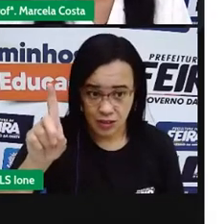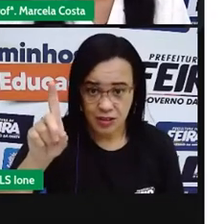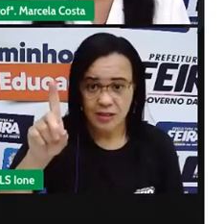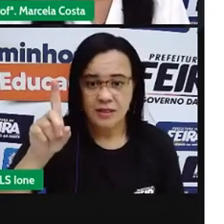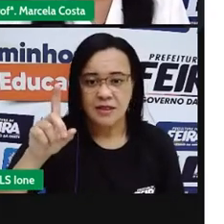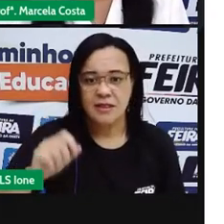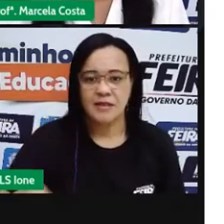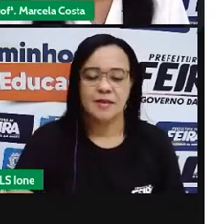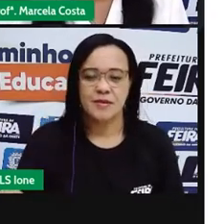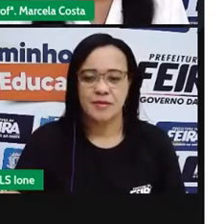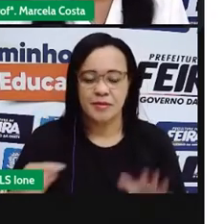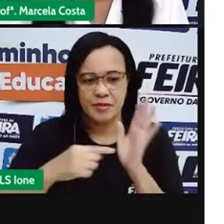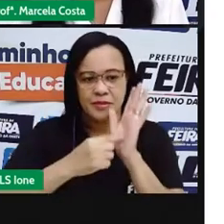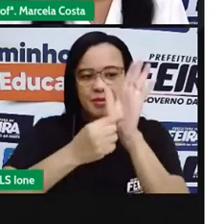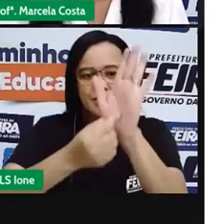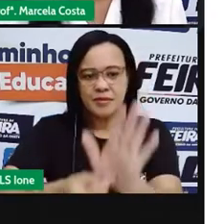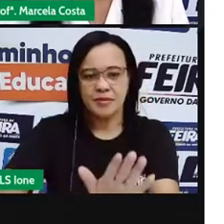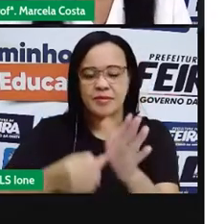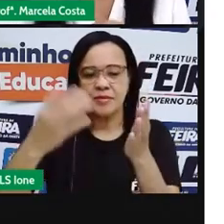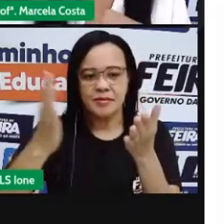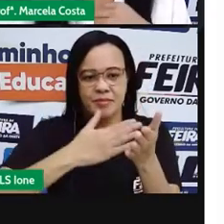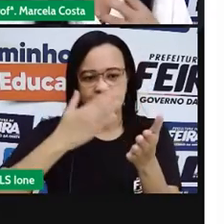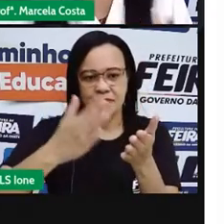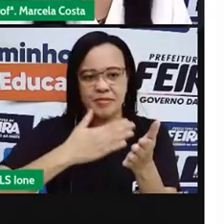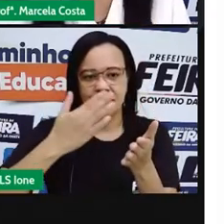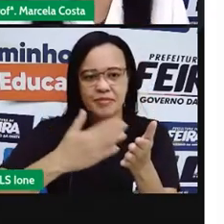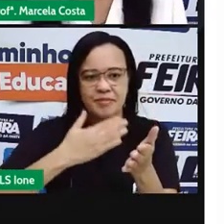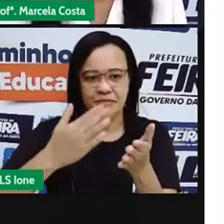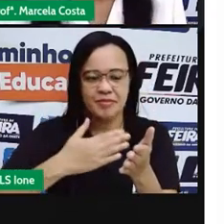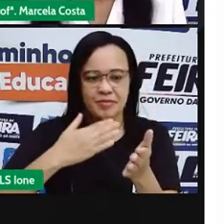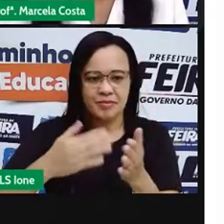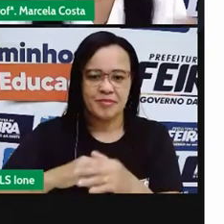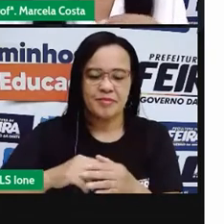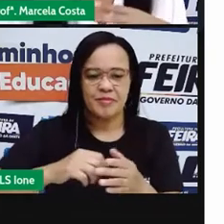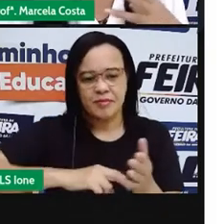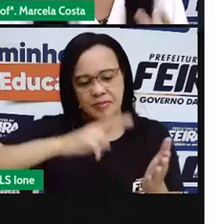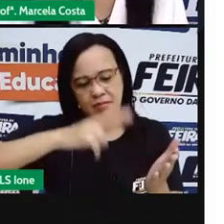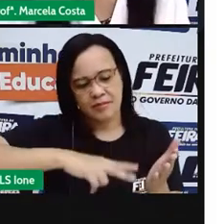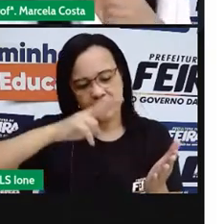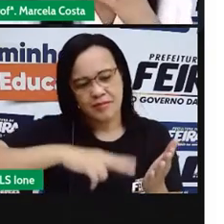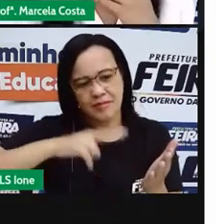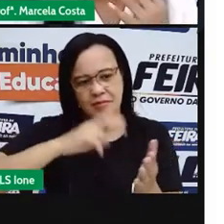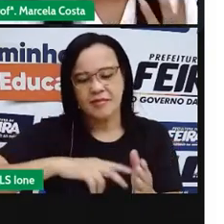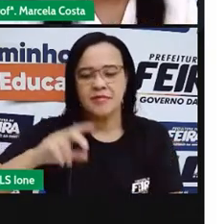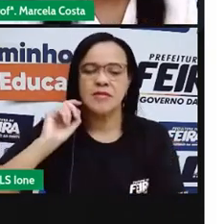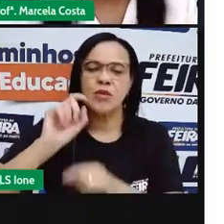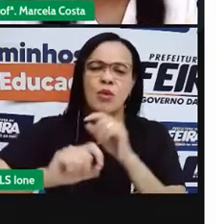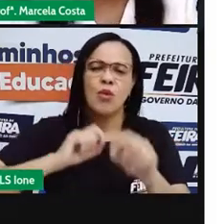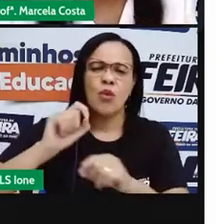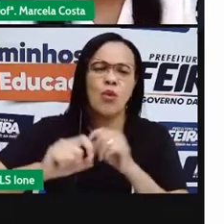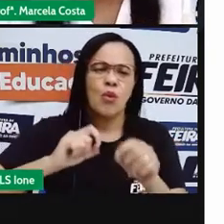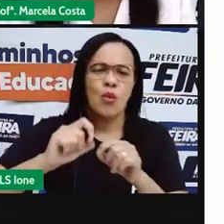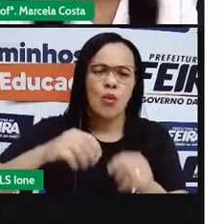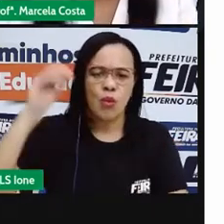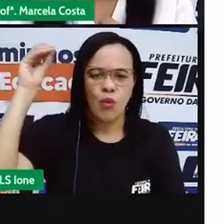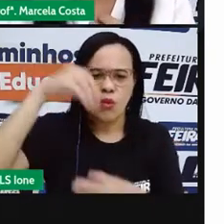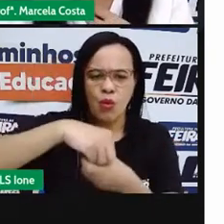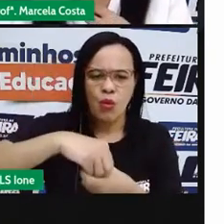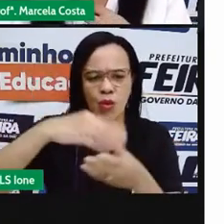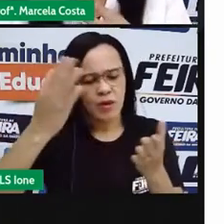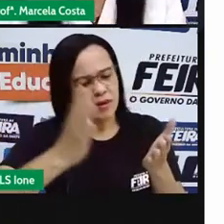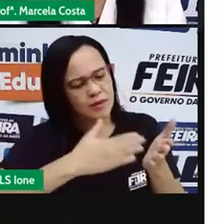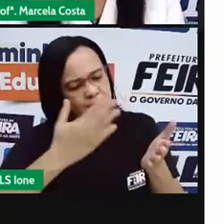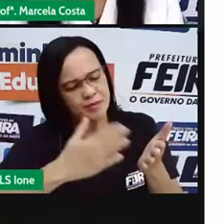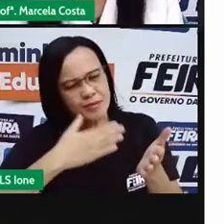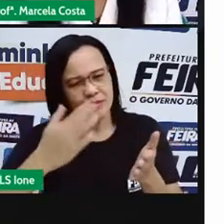que está sendo apresentado para vocês. A gente vai ler e vai ver o que é que tem nesse livro que